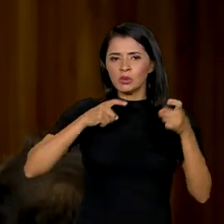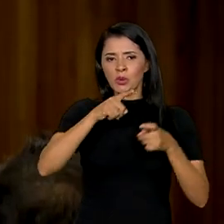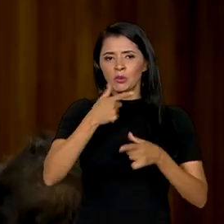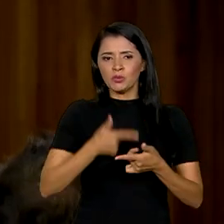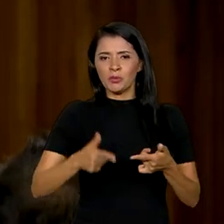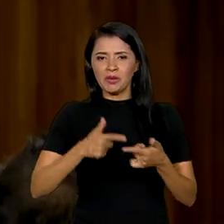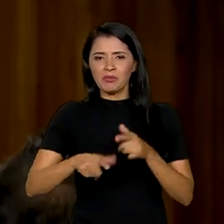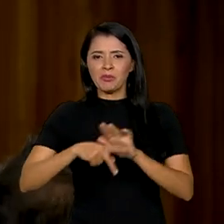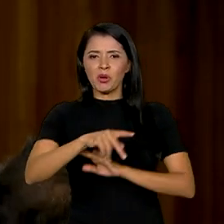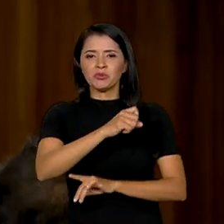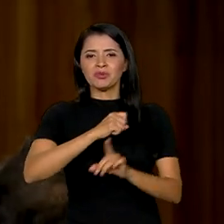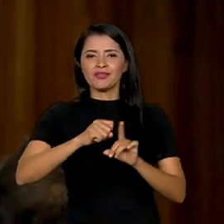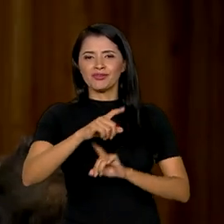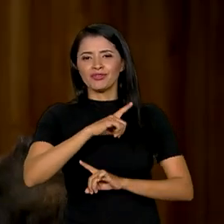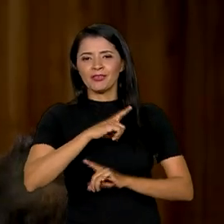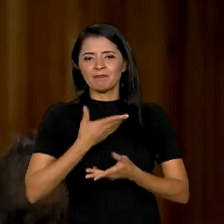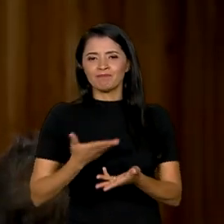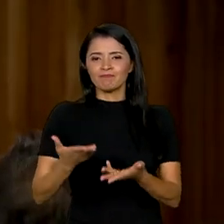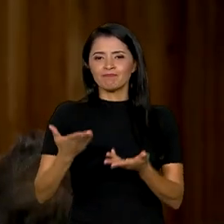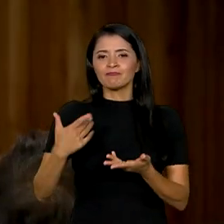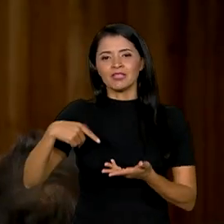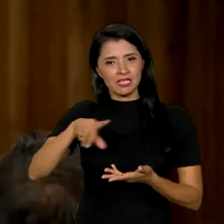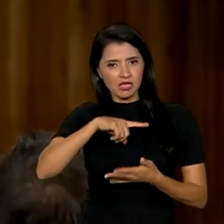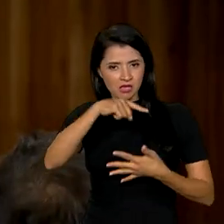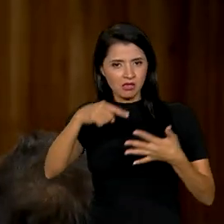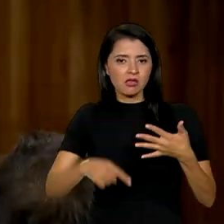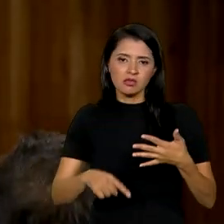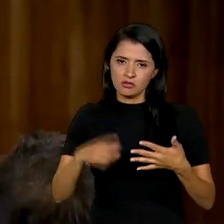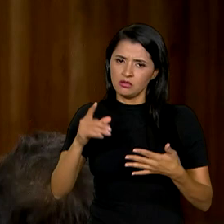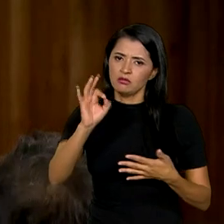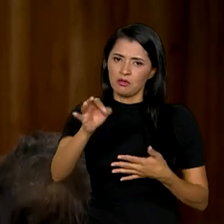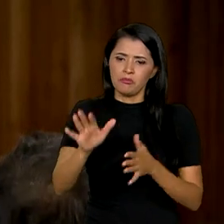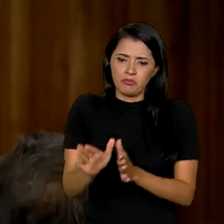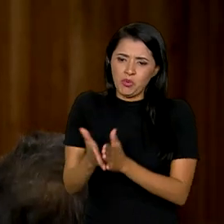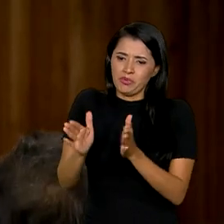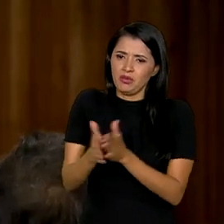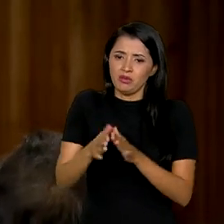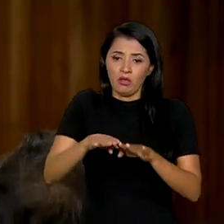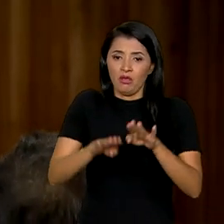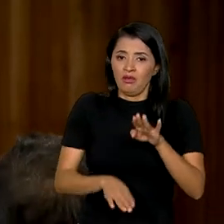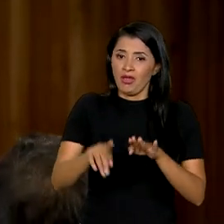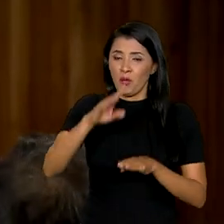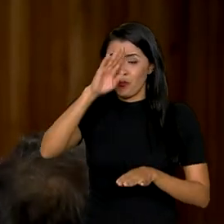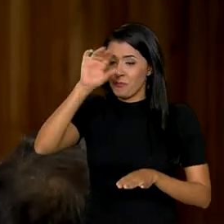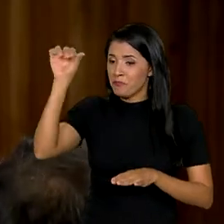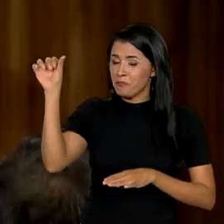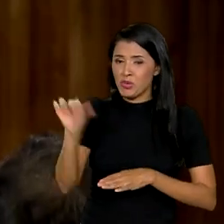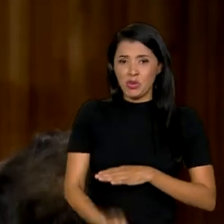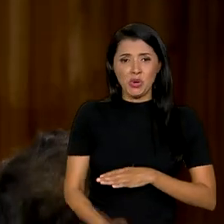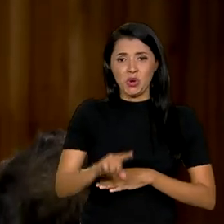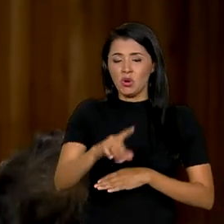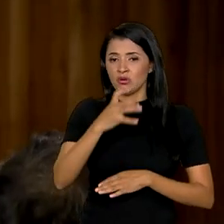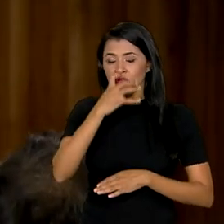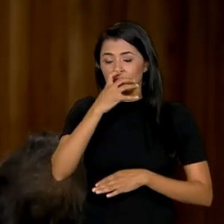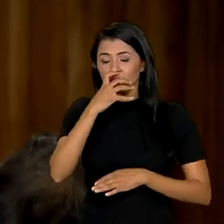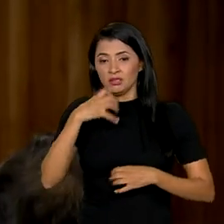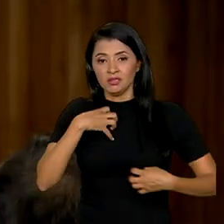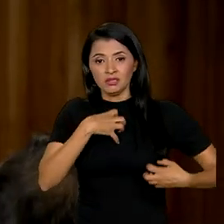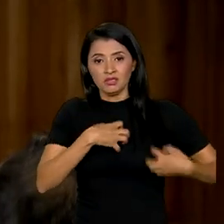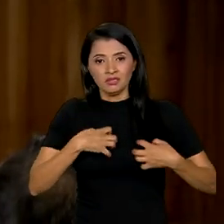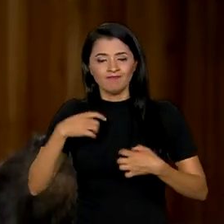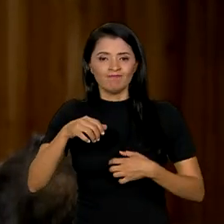problemas sociais, dos quais, sem dúvida nenhuma, a pobreza e a desigualdade são os mais graves, são os que mais afligem